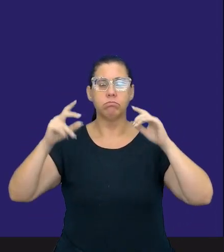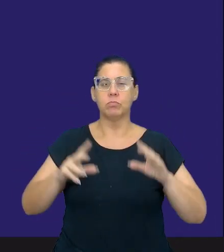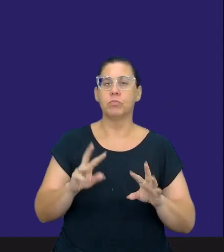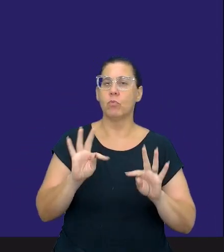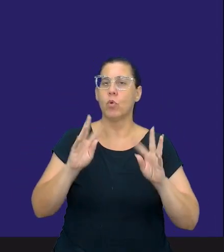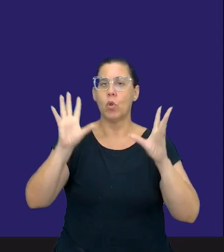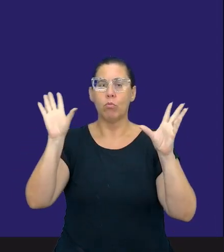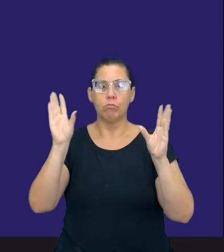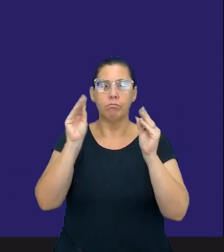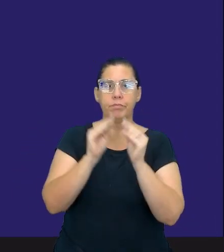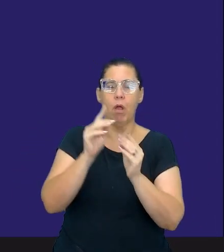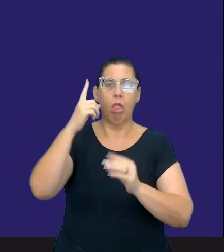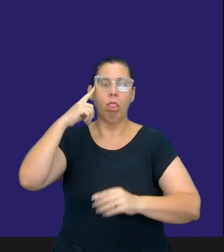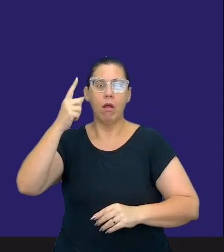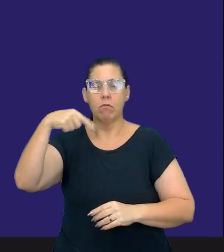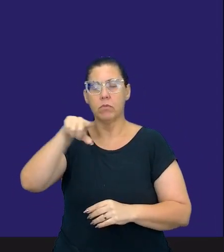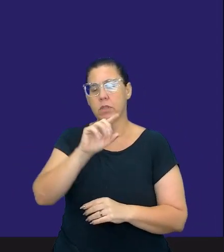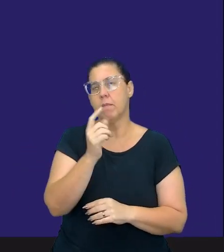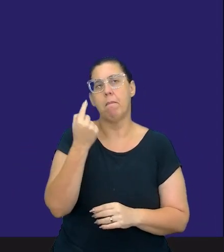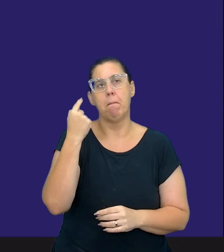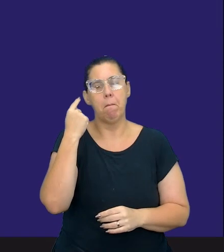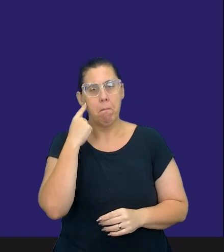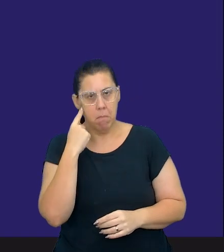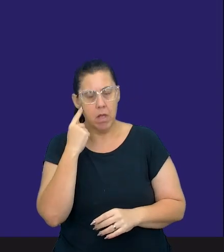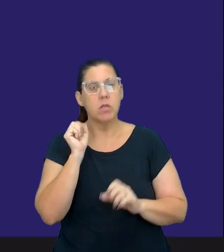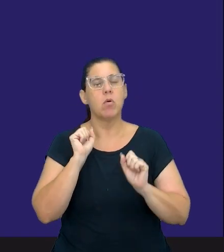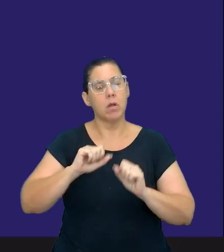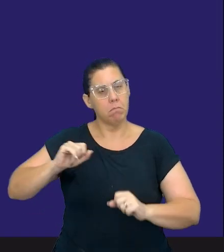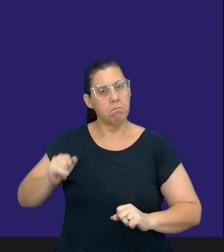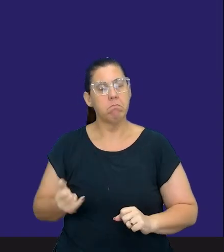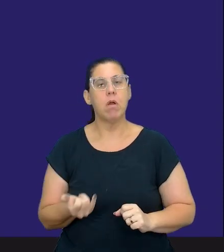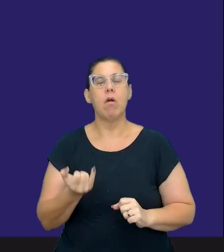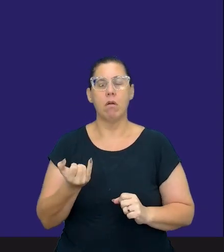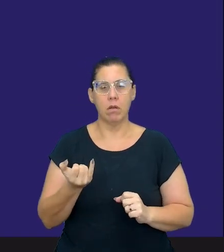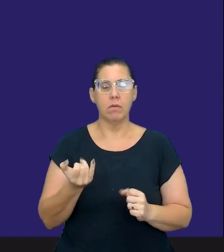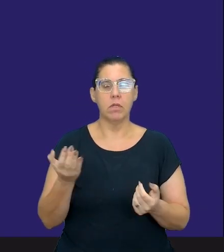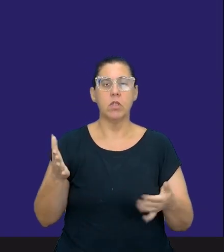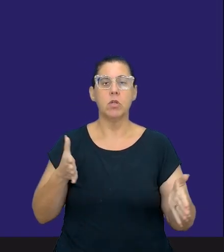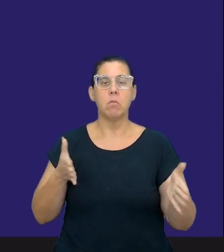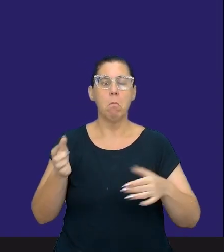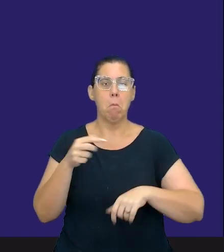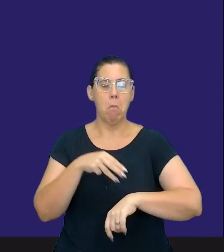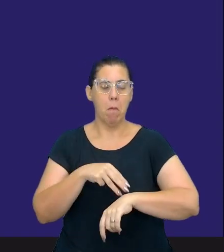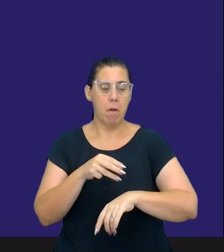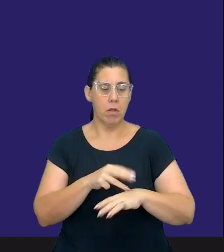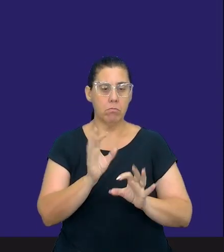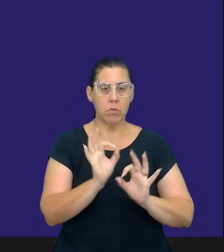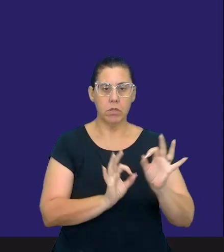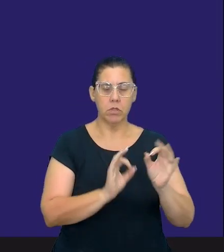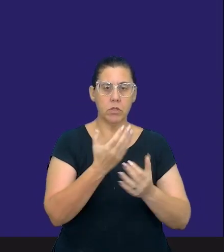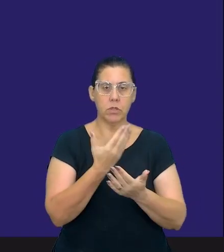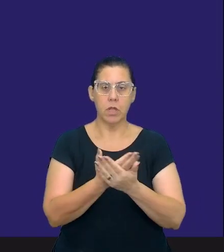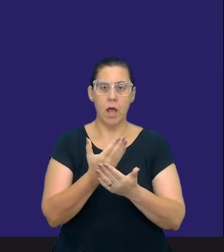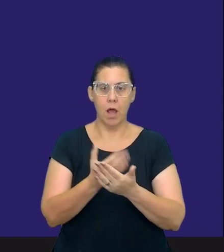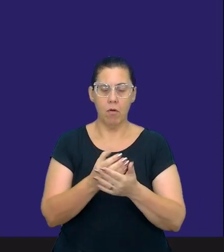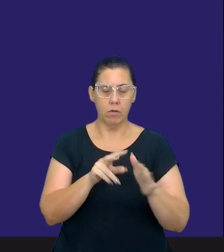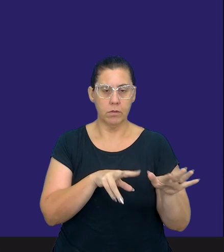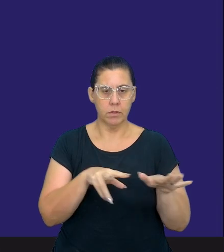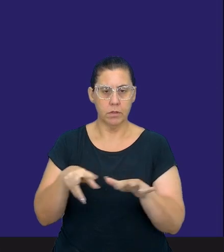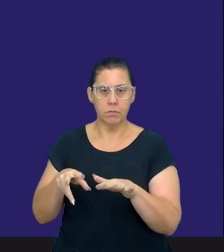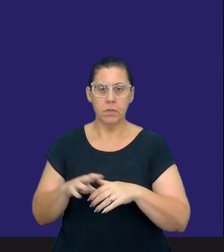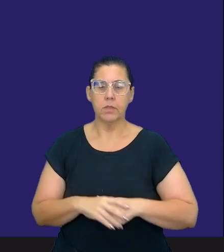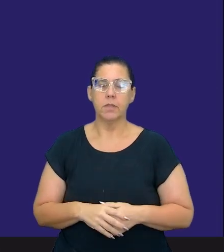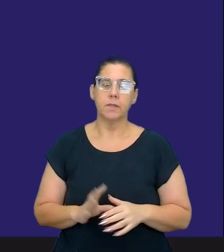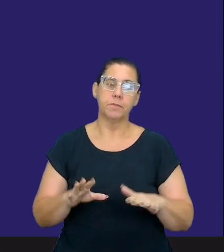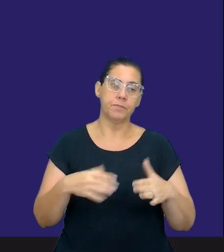Sistematizando as ideias daquilo que vocês acharam que dá para aproveitar, né? Naquele momento do planejamento da aula semanal. Então,